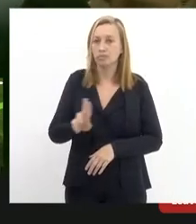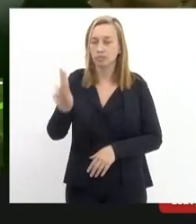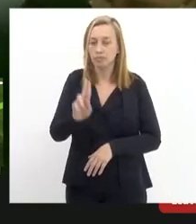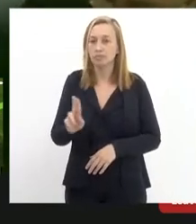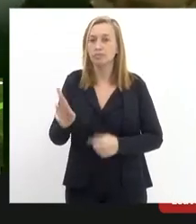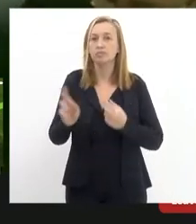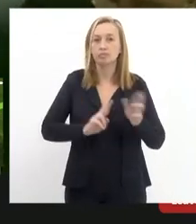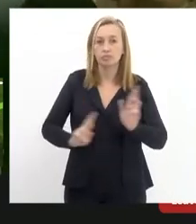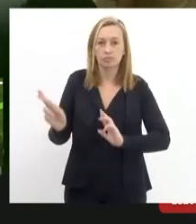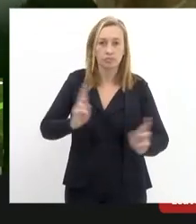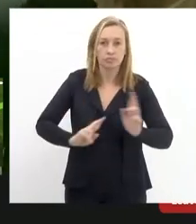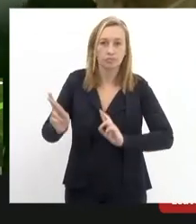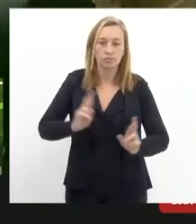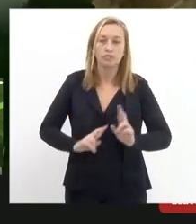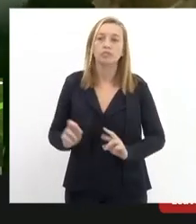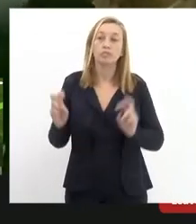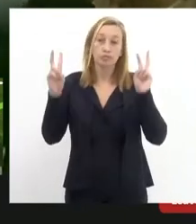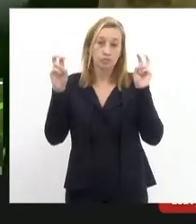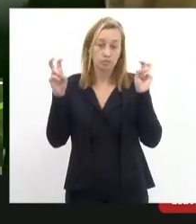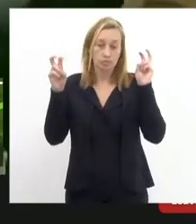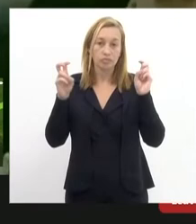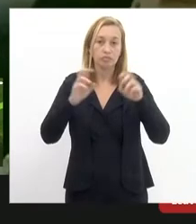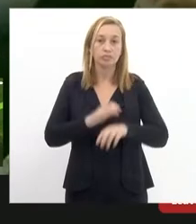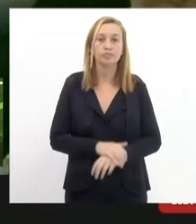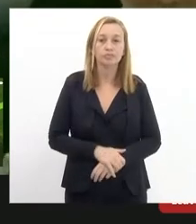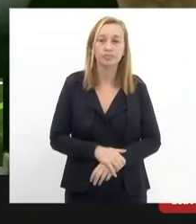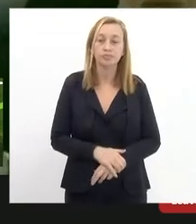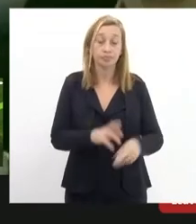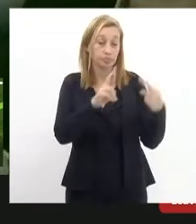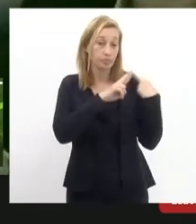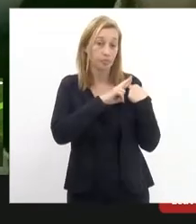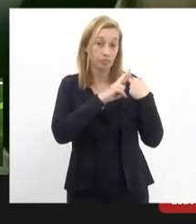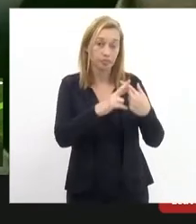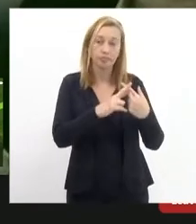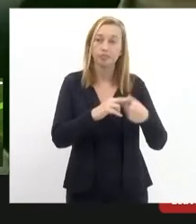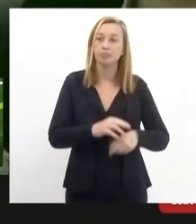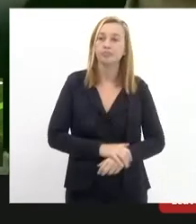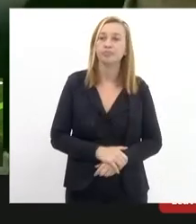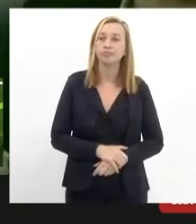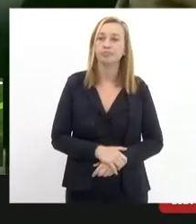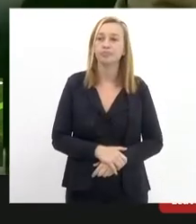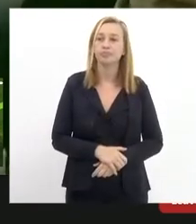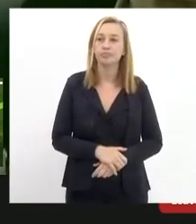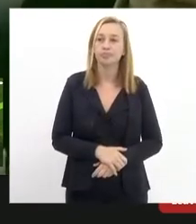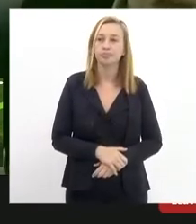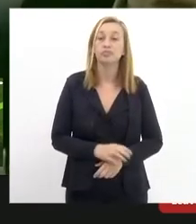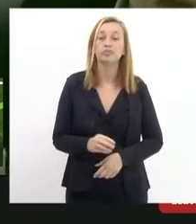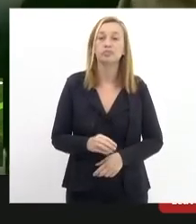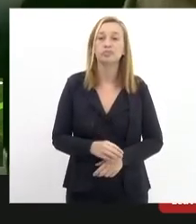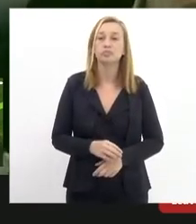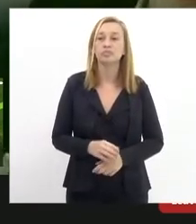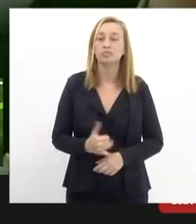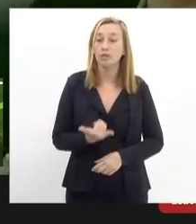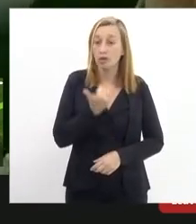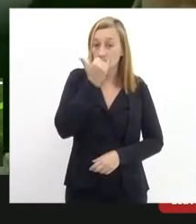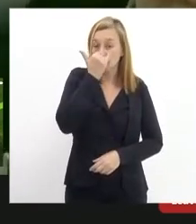relação a questão da responsabilidade no que se refere ao acidente de quase 10 anos